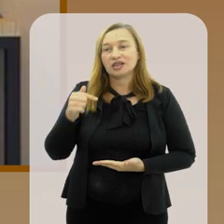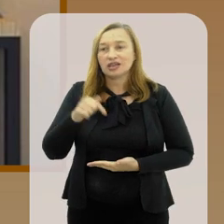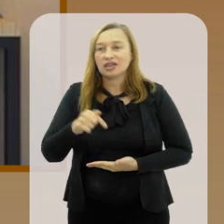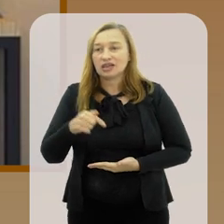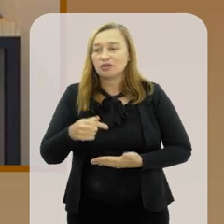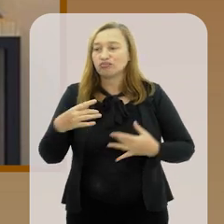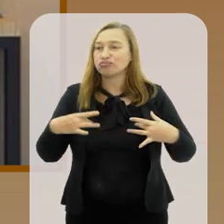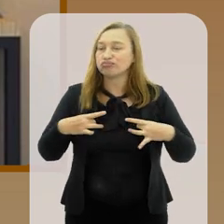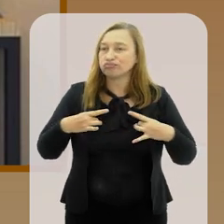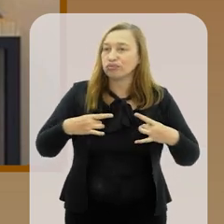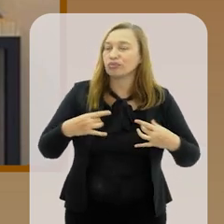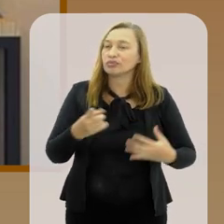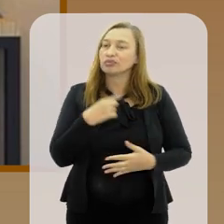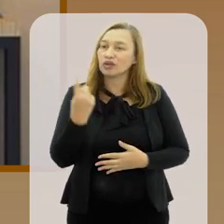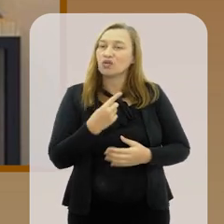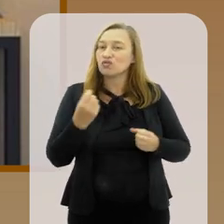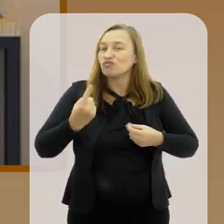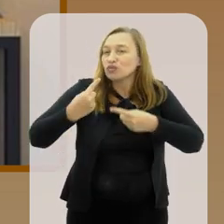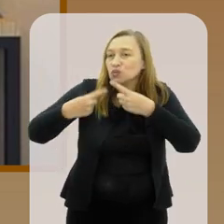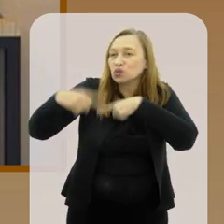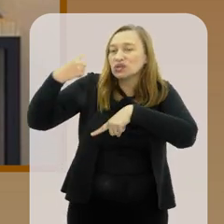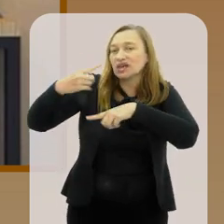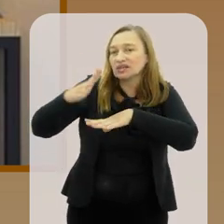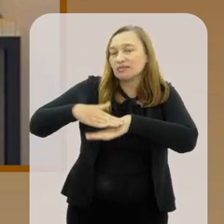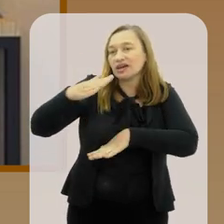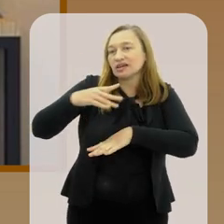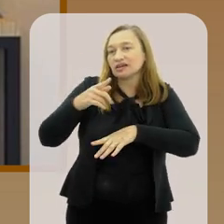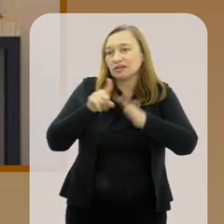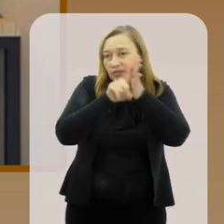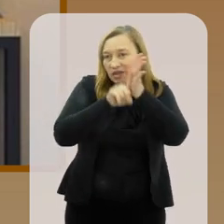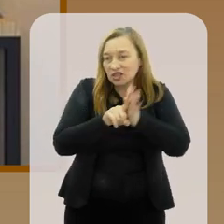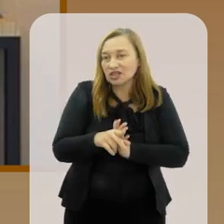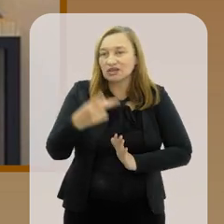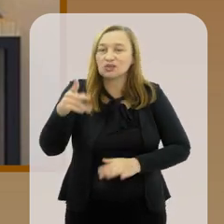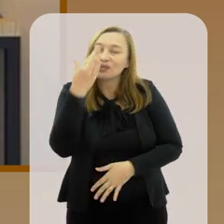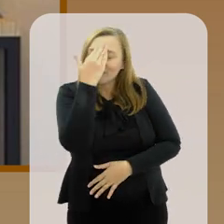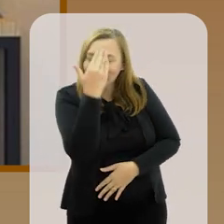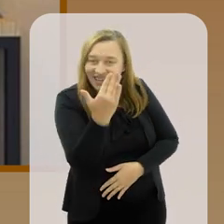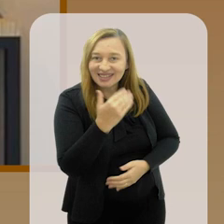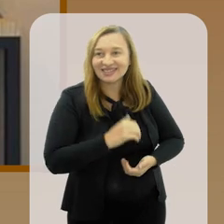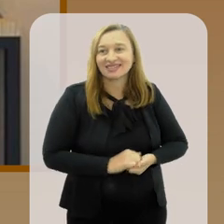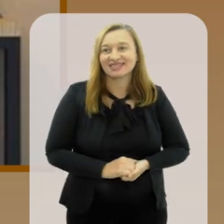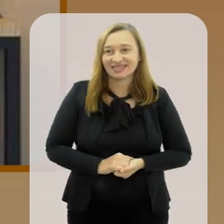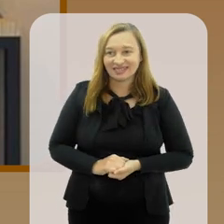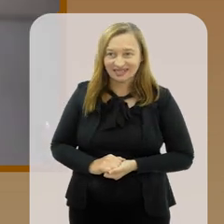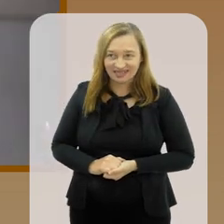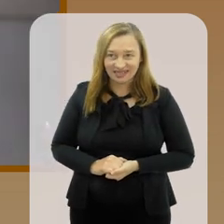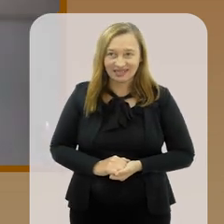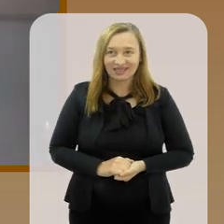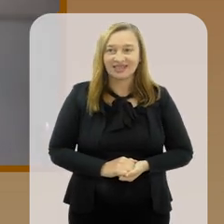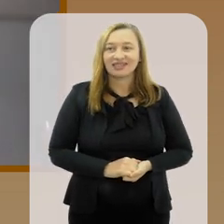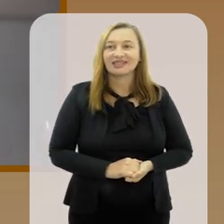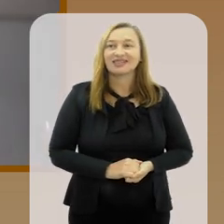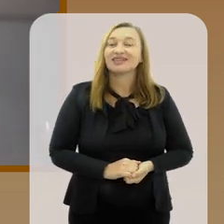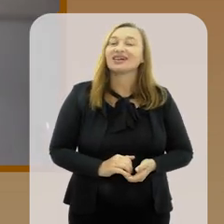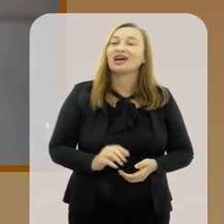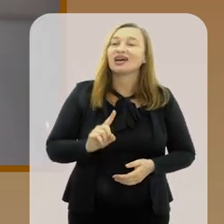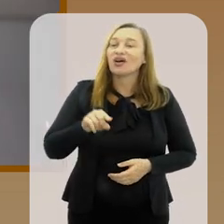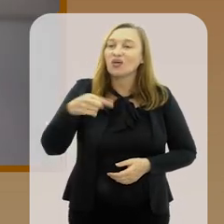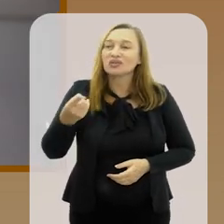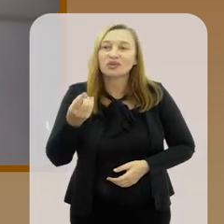disponibilizar um pouquinho do seu tempo para a gente e sucesso cada vez mais nas suas pesquisas muito obrigado